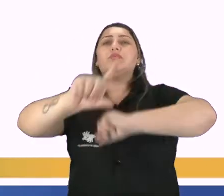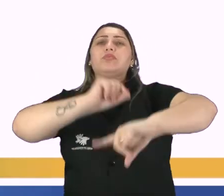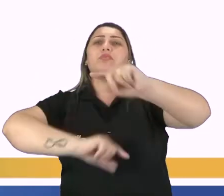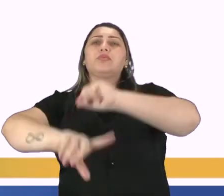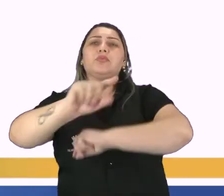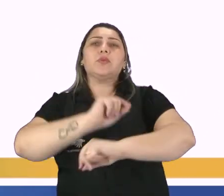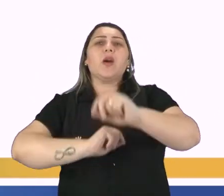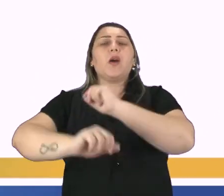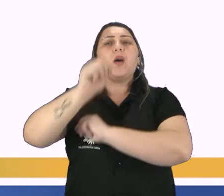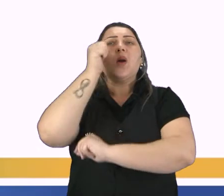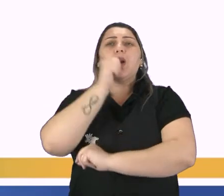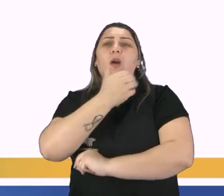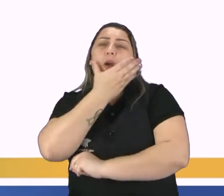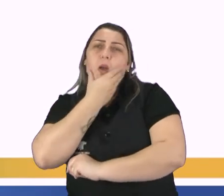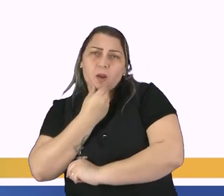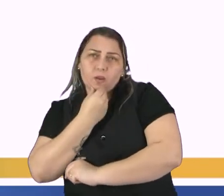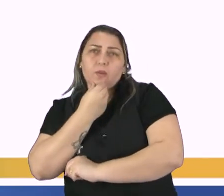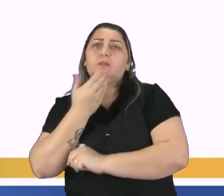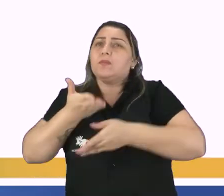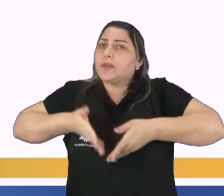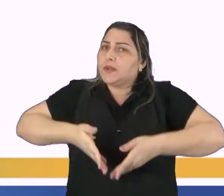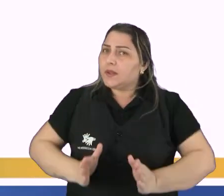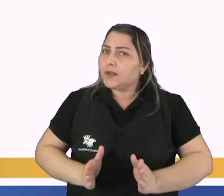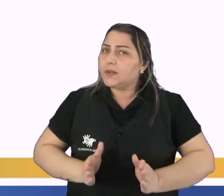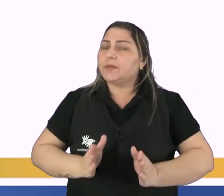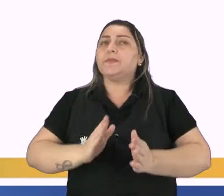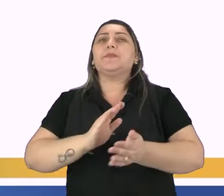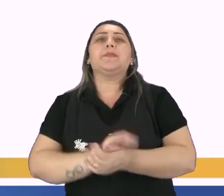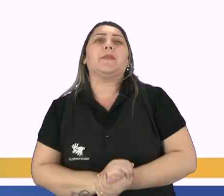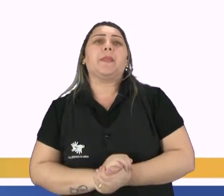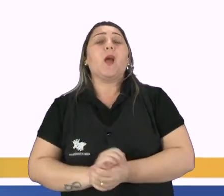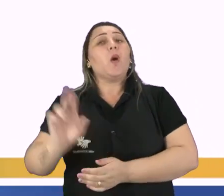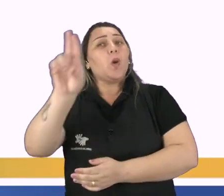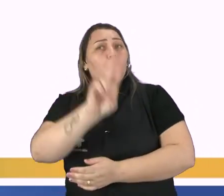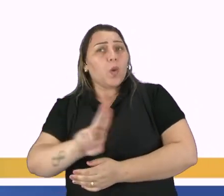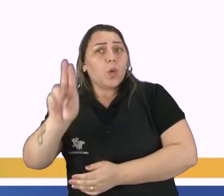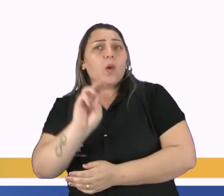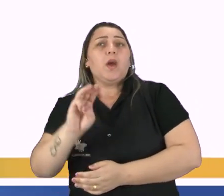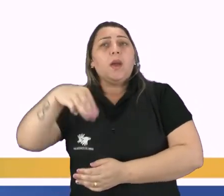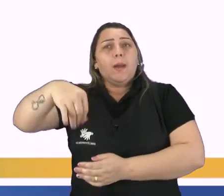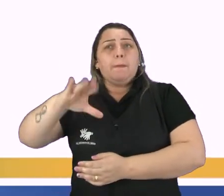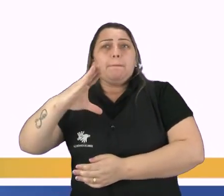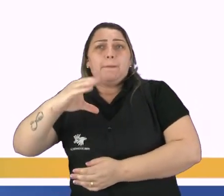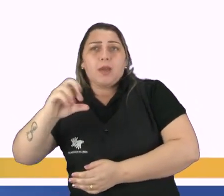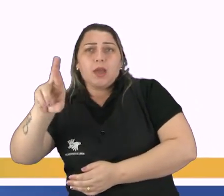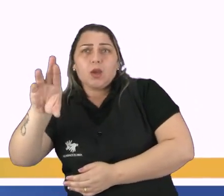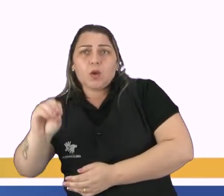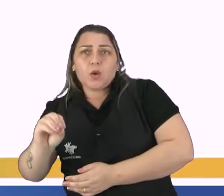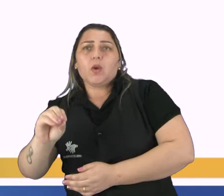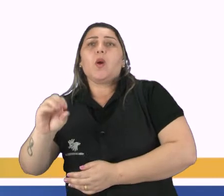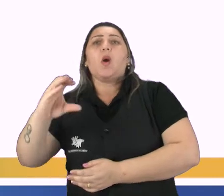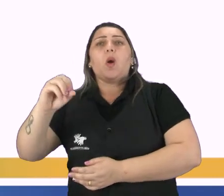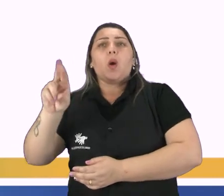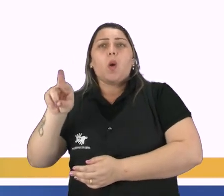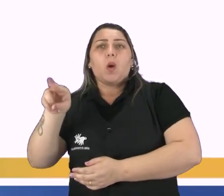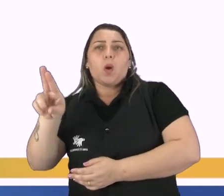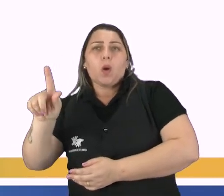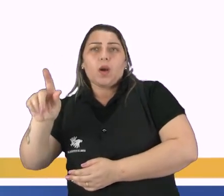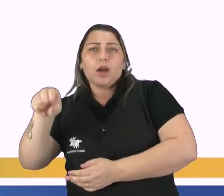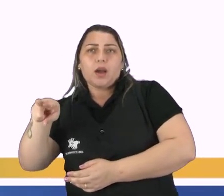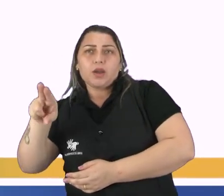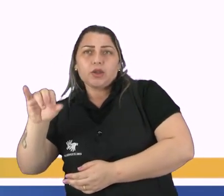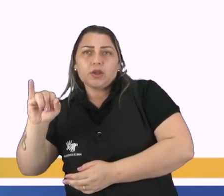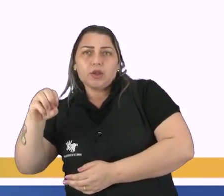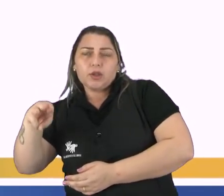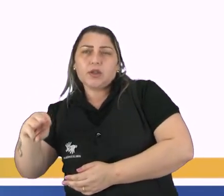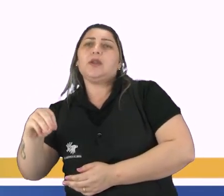sexo, quando deverá nascer masculino ou feminino, o uso de micro-organismo na agricultura, para tornar as plantas mais